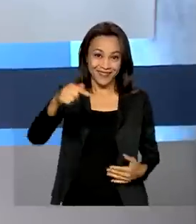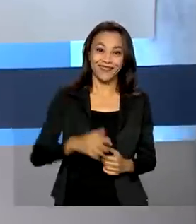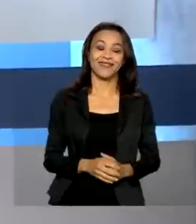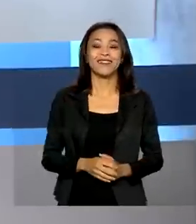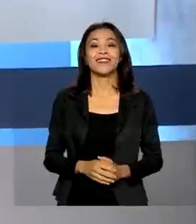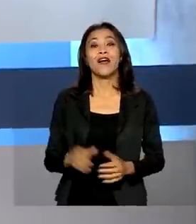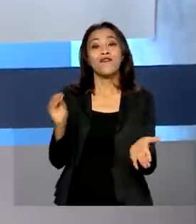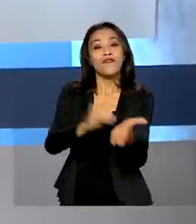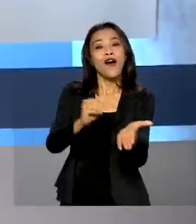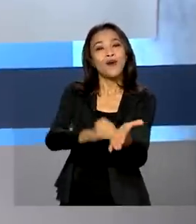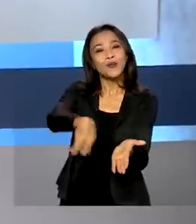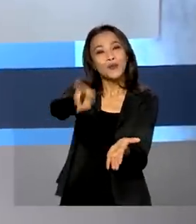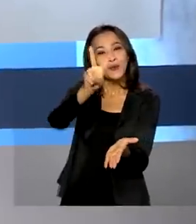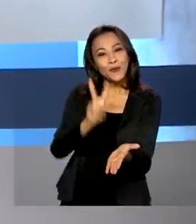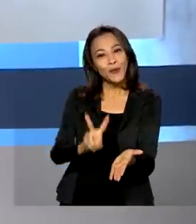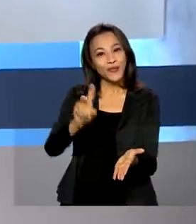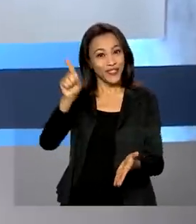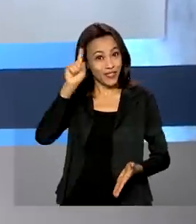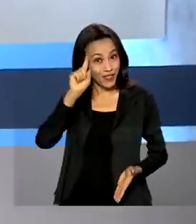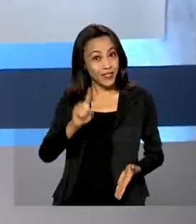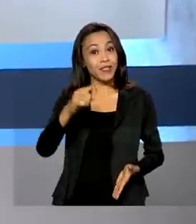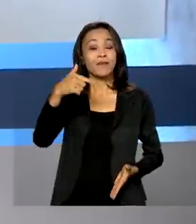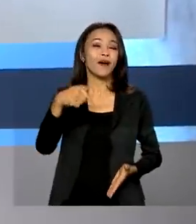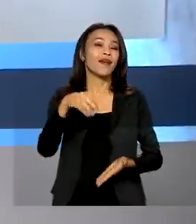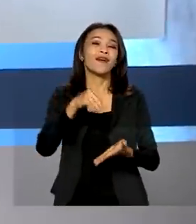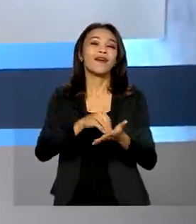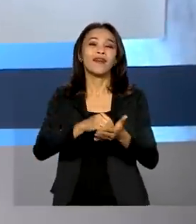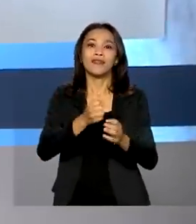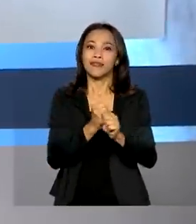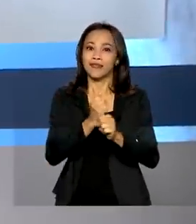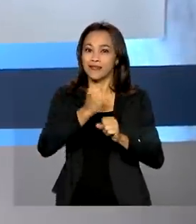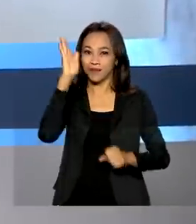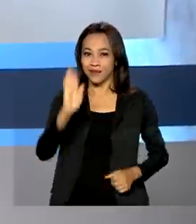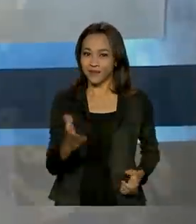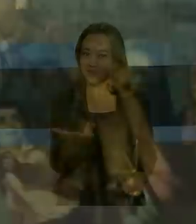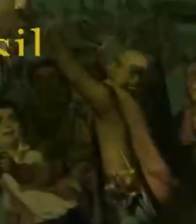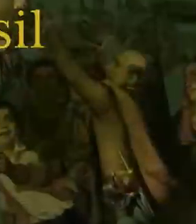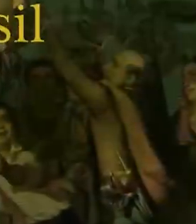Faltam dois dias para o bicentenário da independência do Brasil.